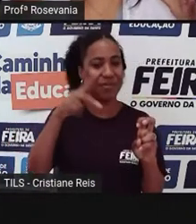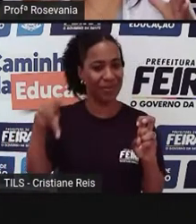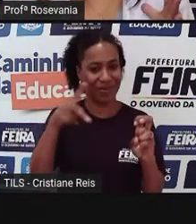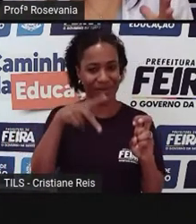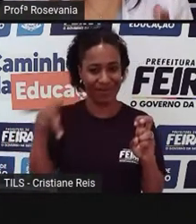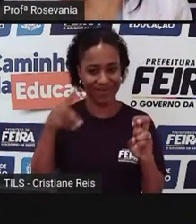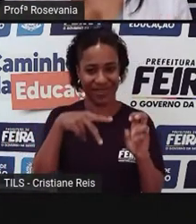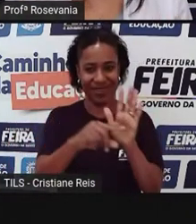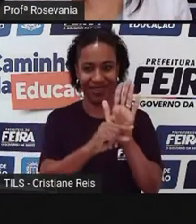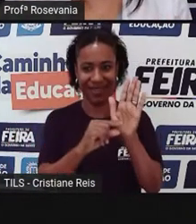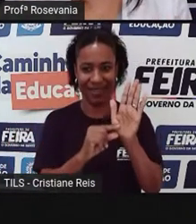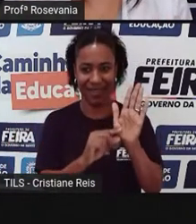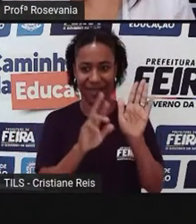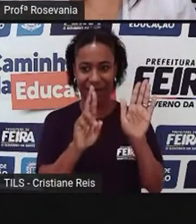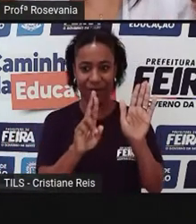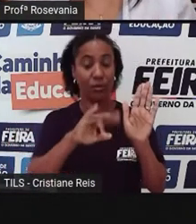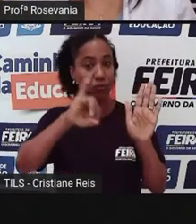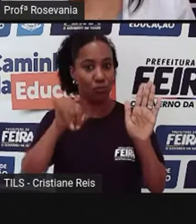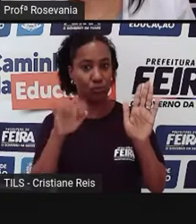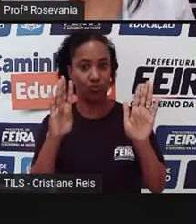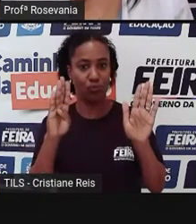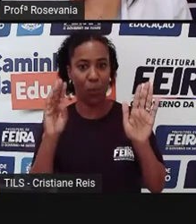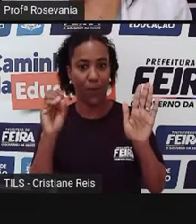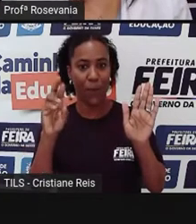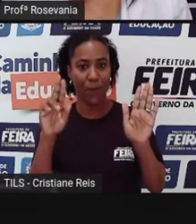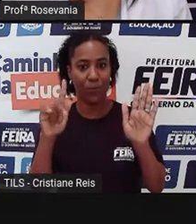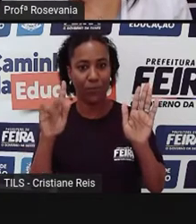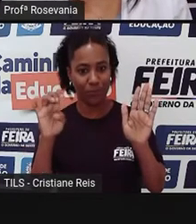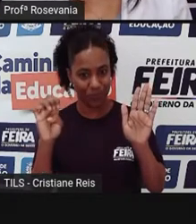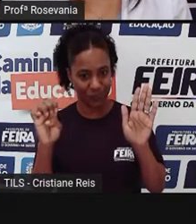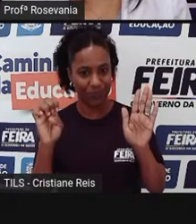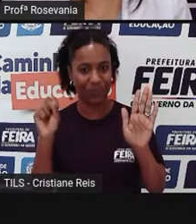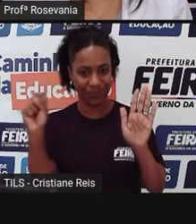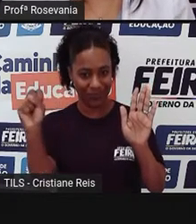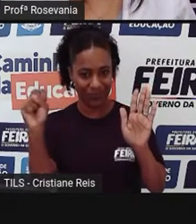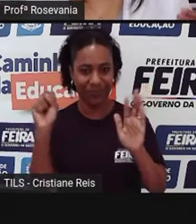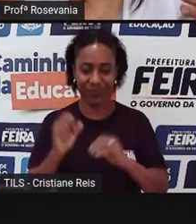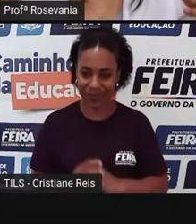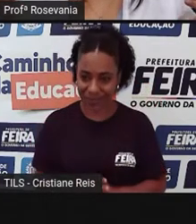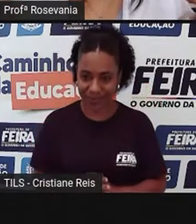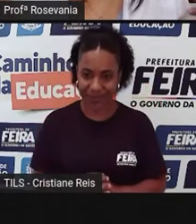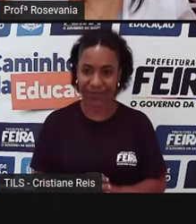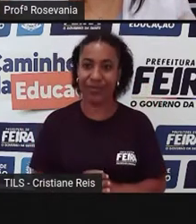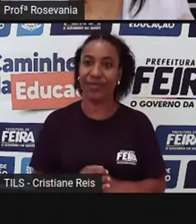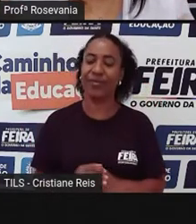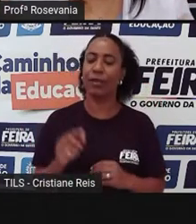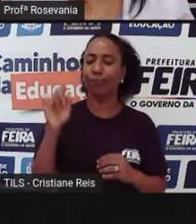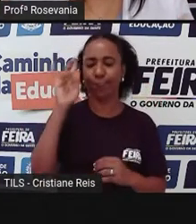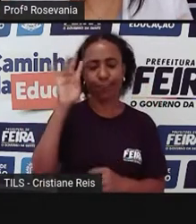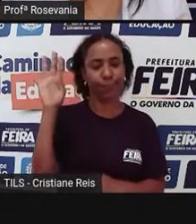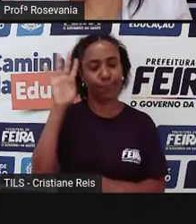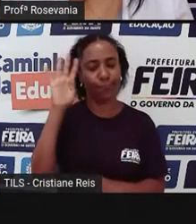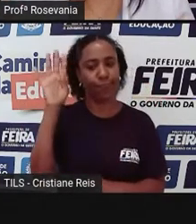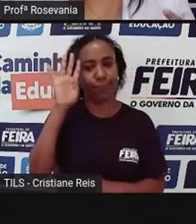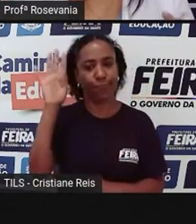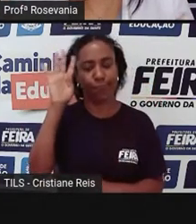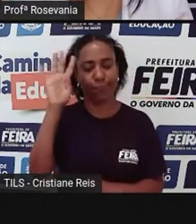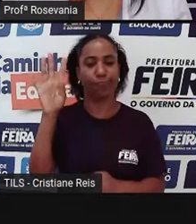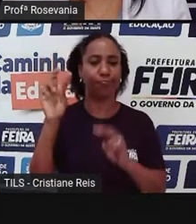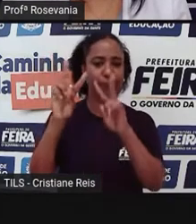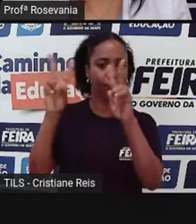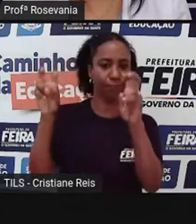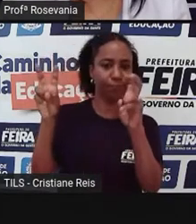Então, de qualquer forma, com essa frase, eu deixo pra vocês, né, pensar um pouco, né, sobre